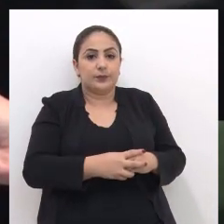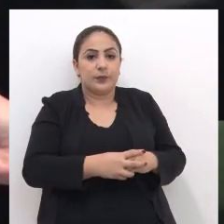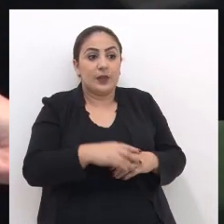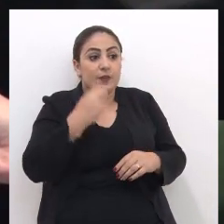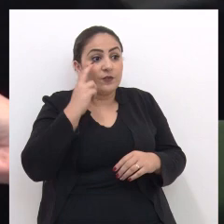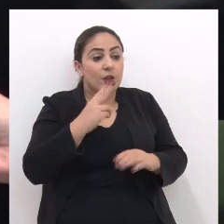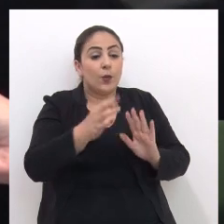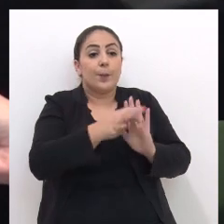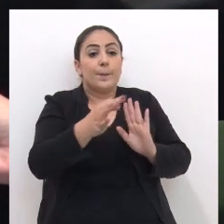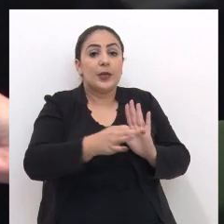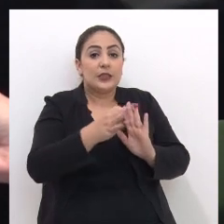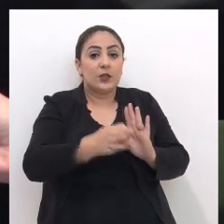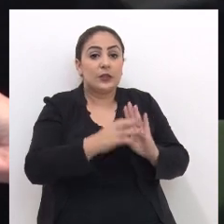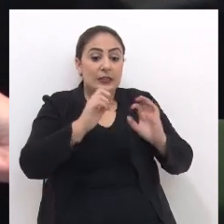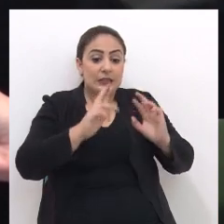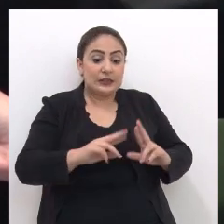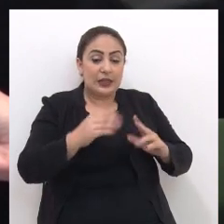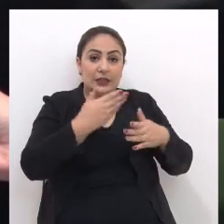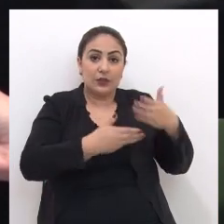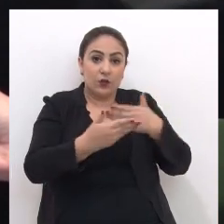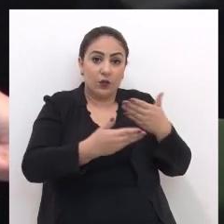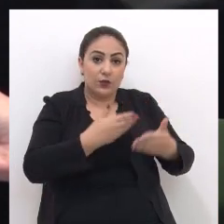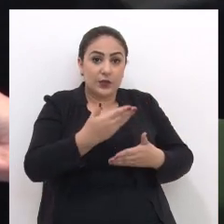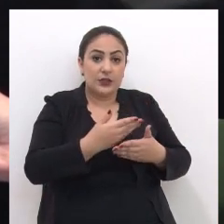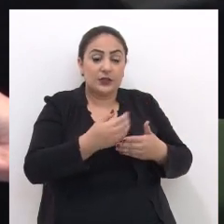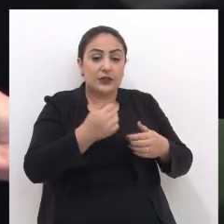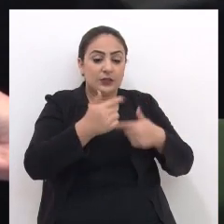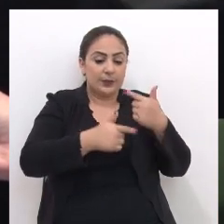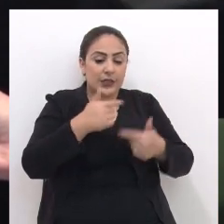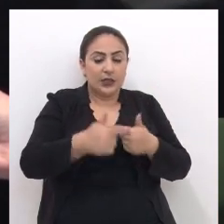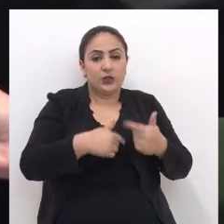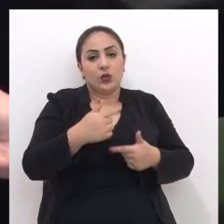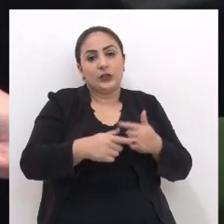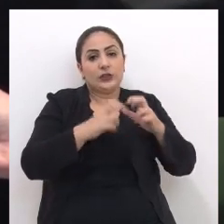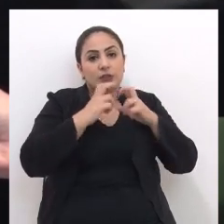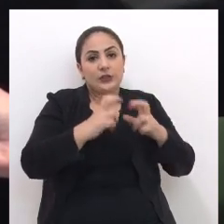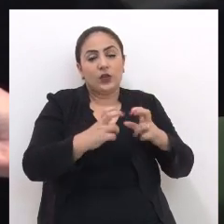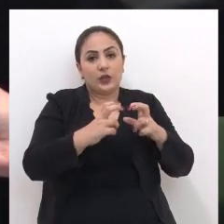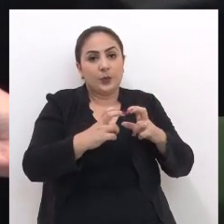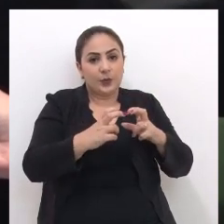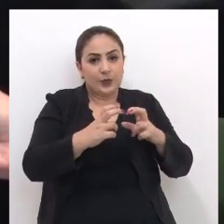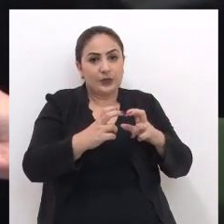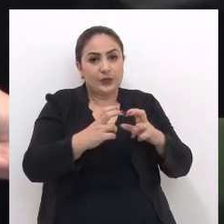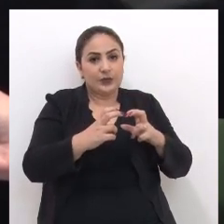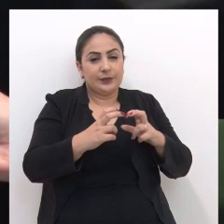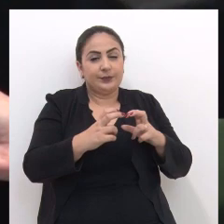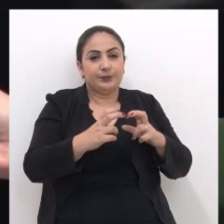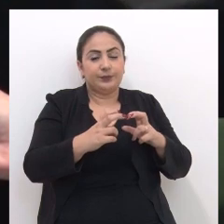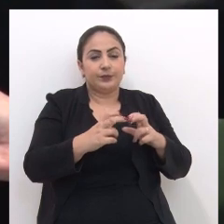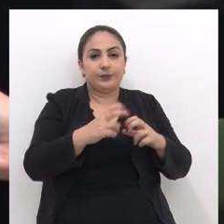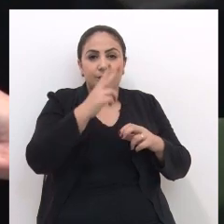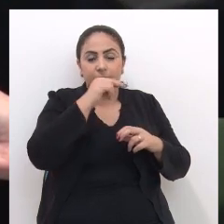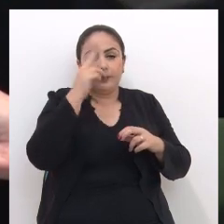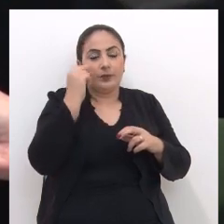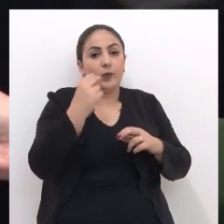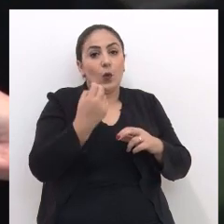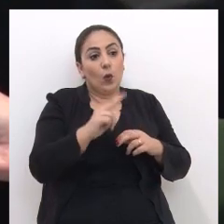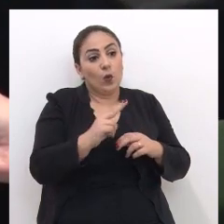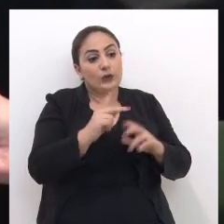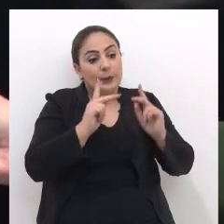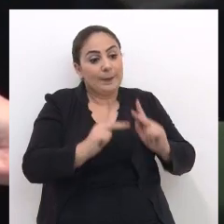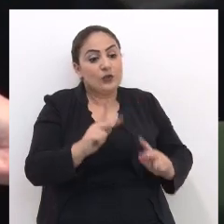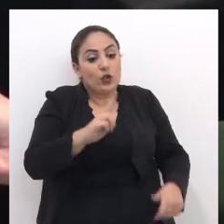Colher opiniões dos setores envolvidos Tanto dos trabalhadores do transporte rodoviário Do transporte coletivo municipal